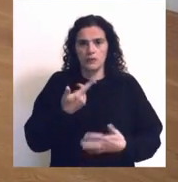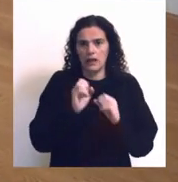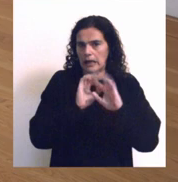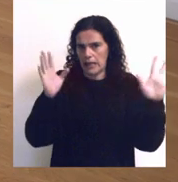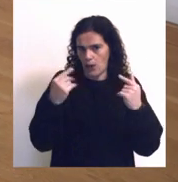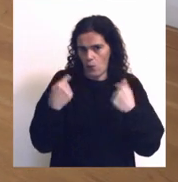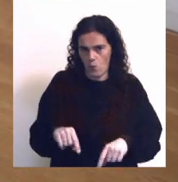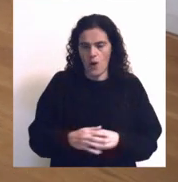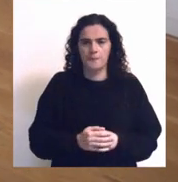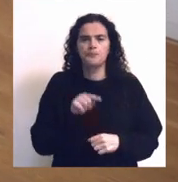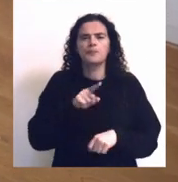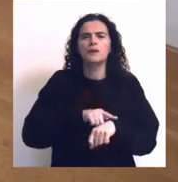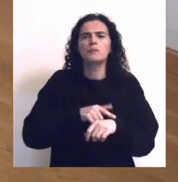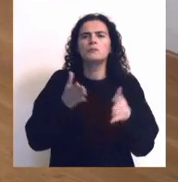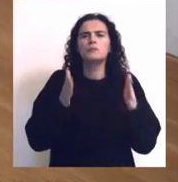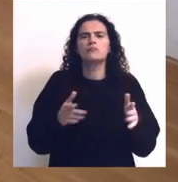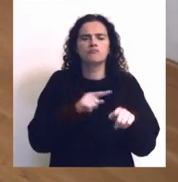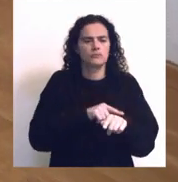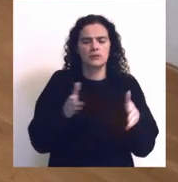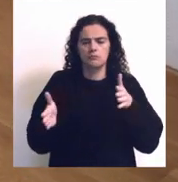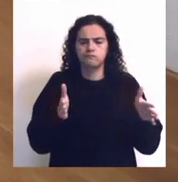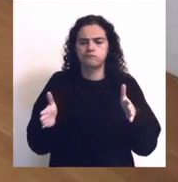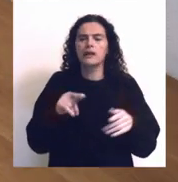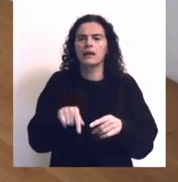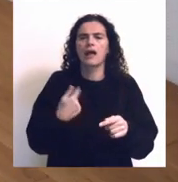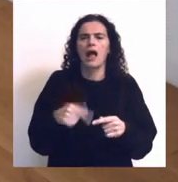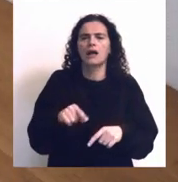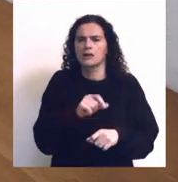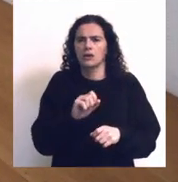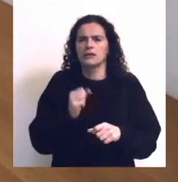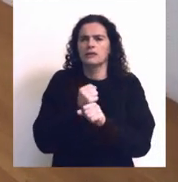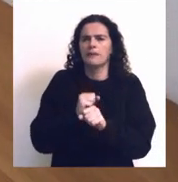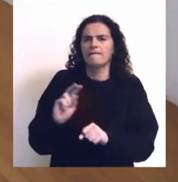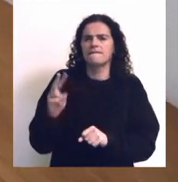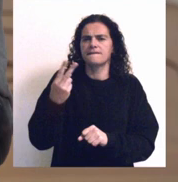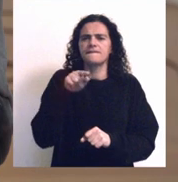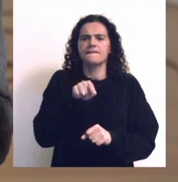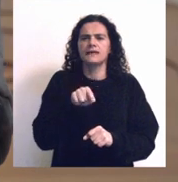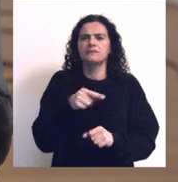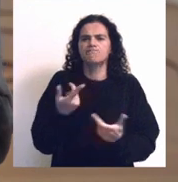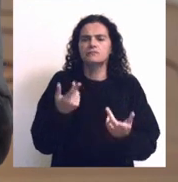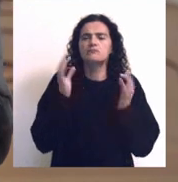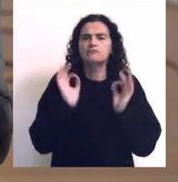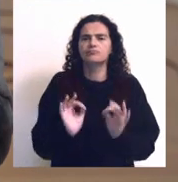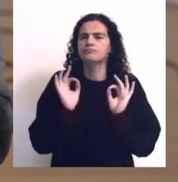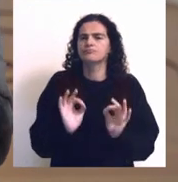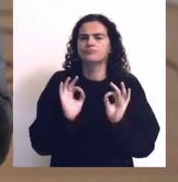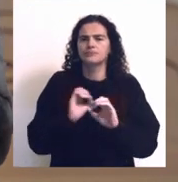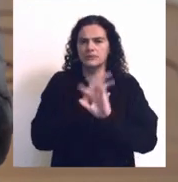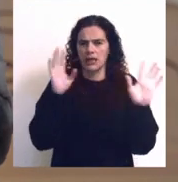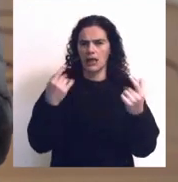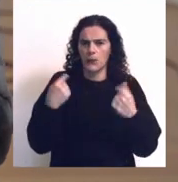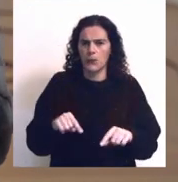absolutamente clara e é um momento e é um período em que há pelo menos duas obras onde isso é absolutamente